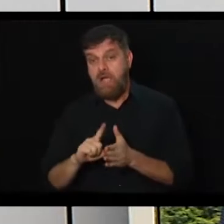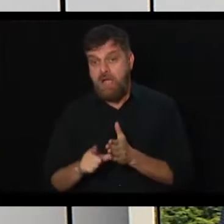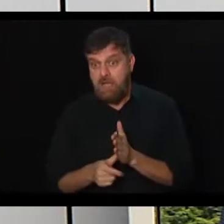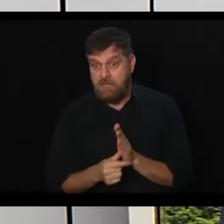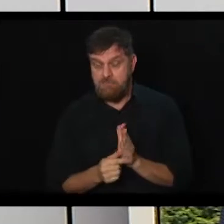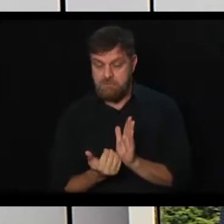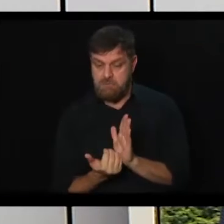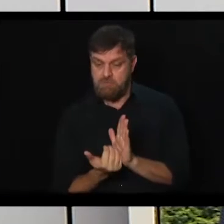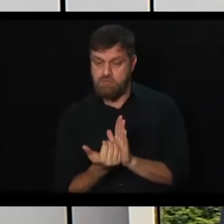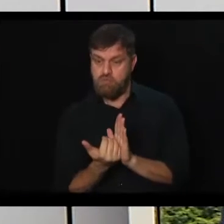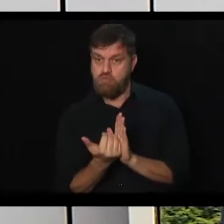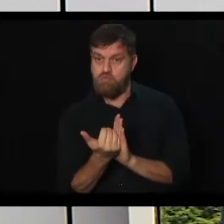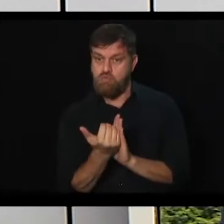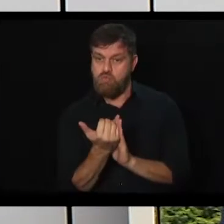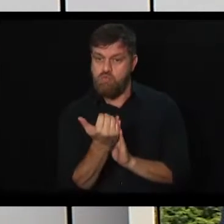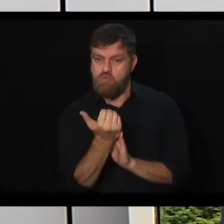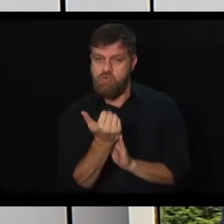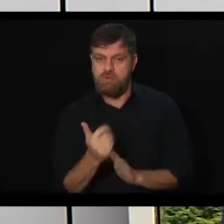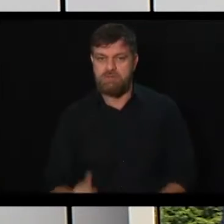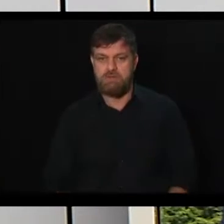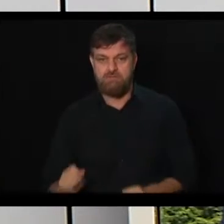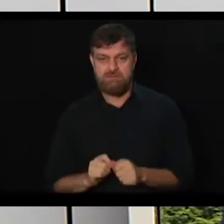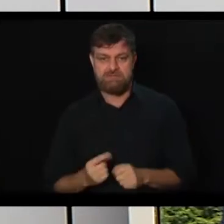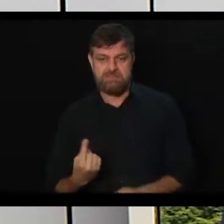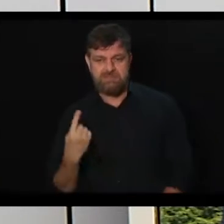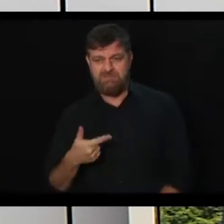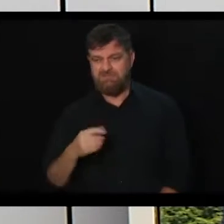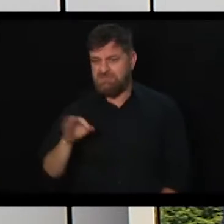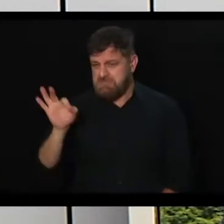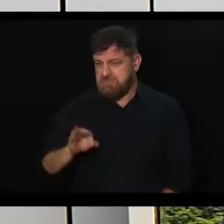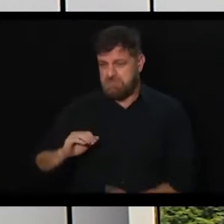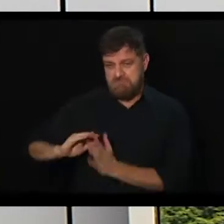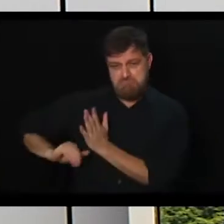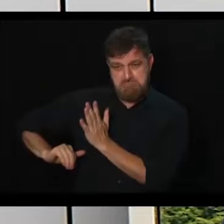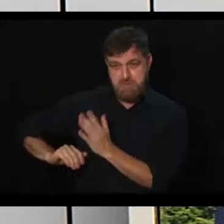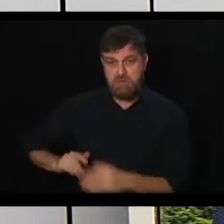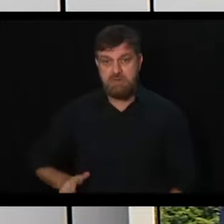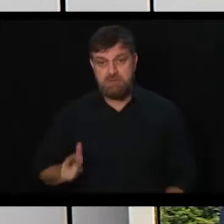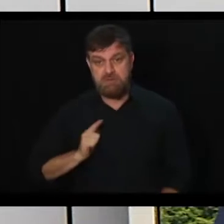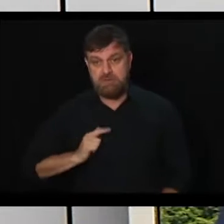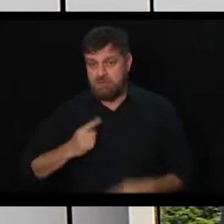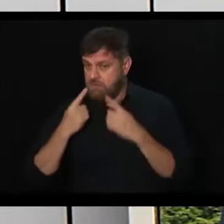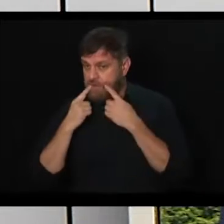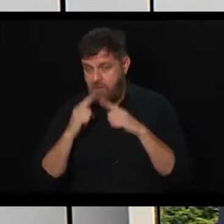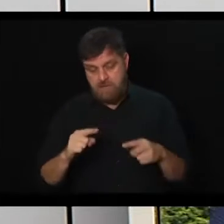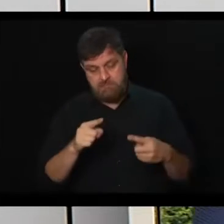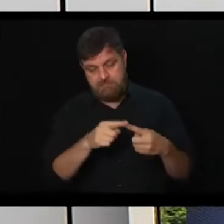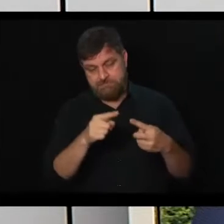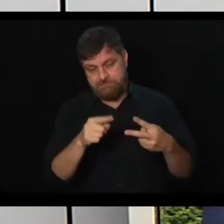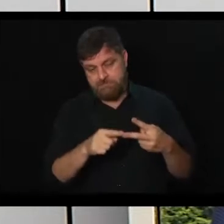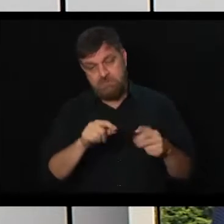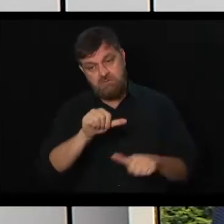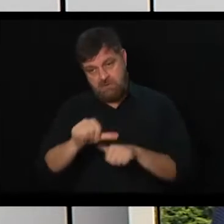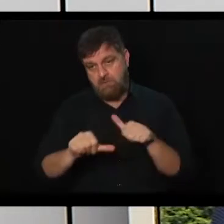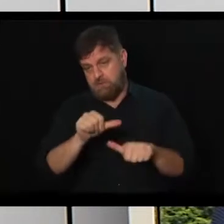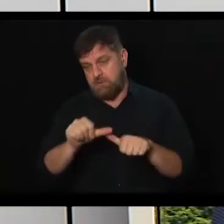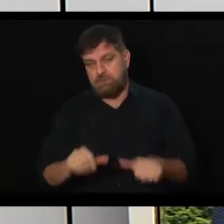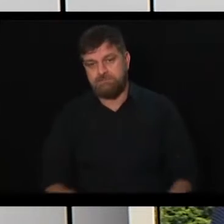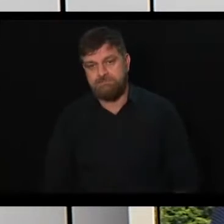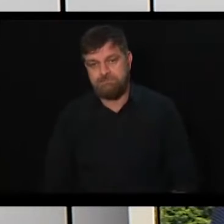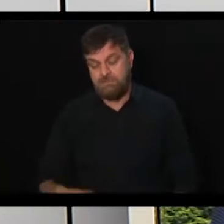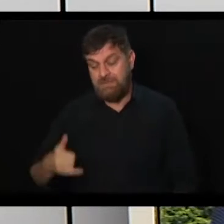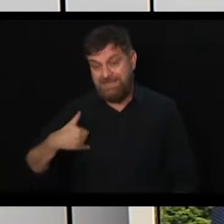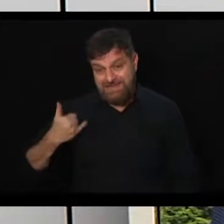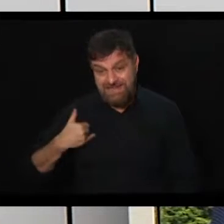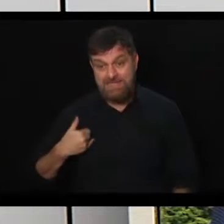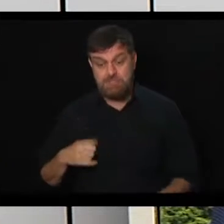com o passar dos anos. Sim. Então, por isso que descartavam-se antes os 20%. De crítico, eu acredito que são esses dois pontos que vão mudar mais para o